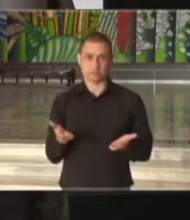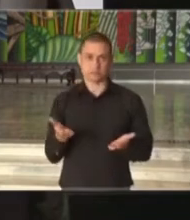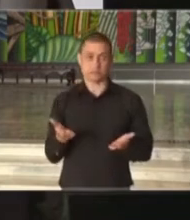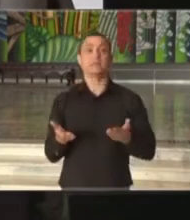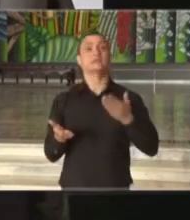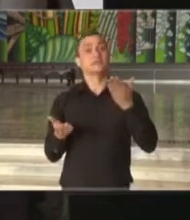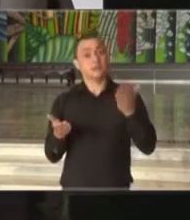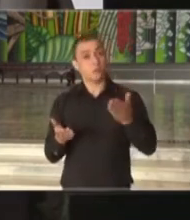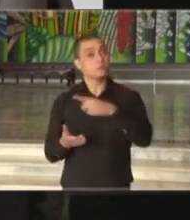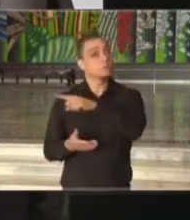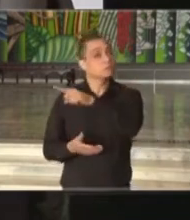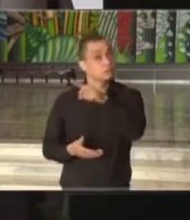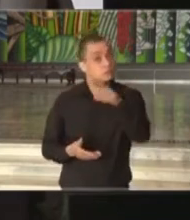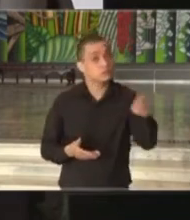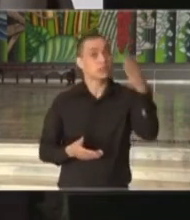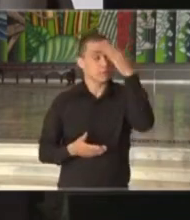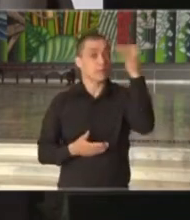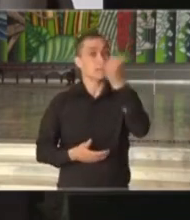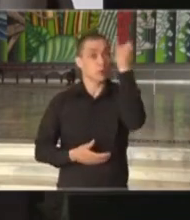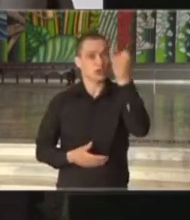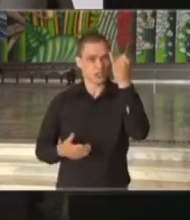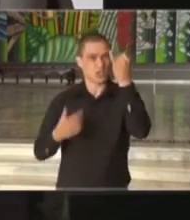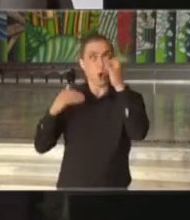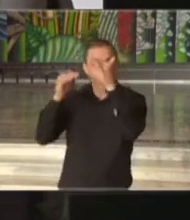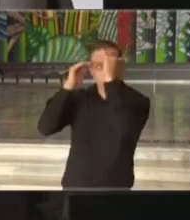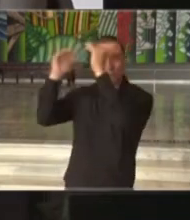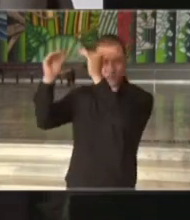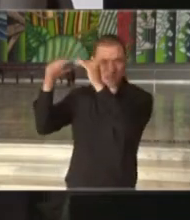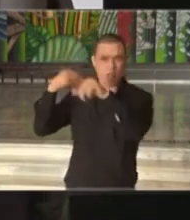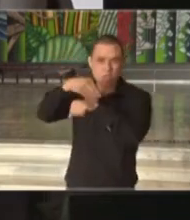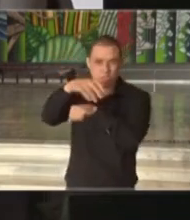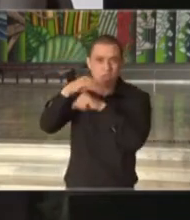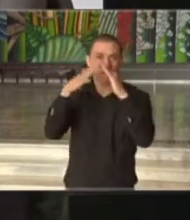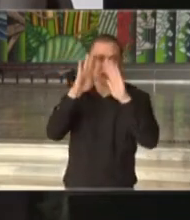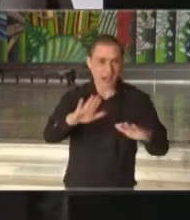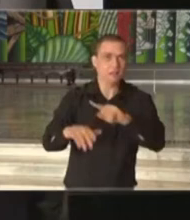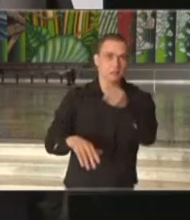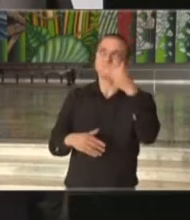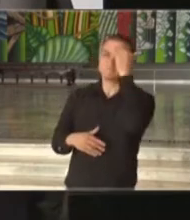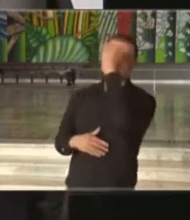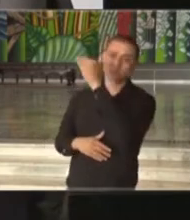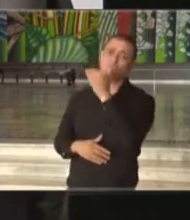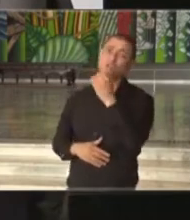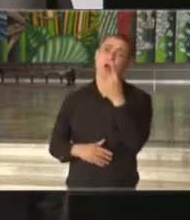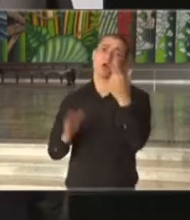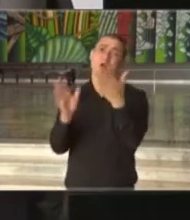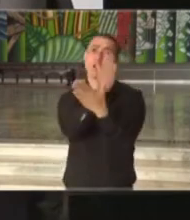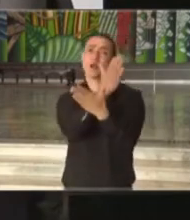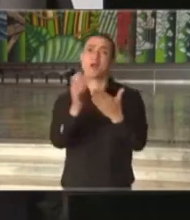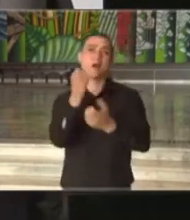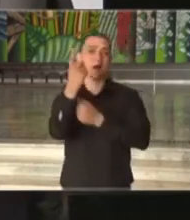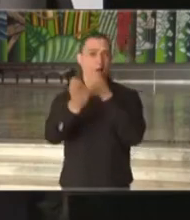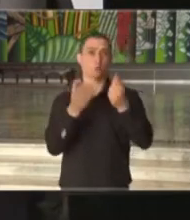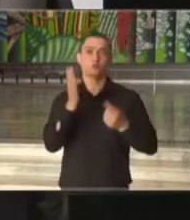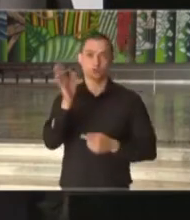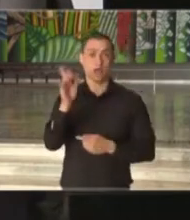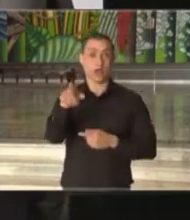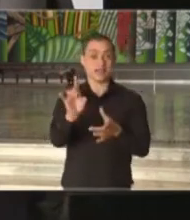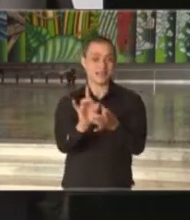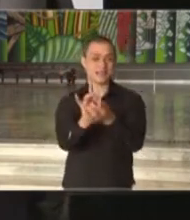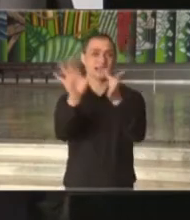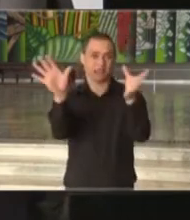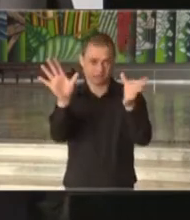saberá a importância de seguir a orientação de ficar em casa. Com exceção daqueles que já receberam autorização